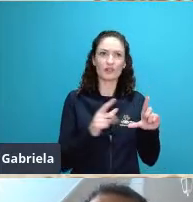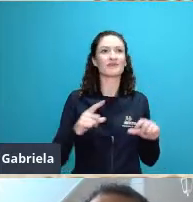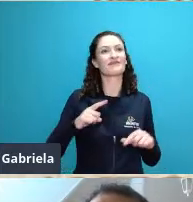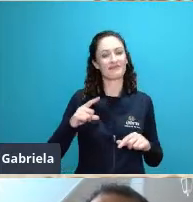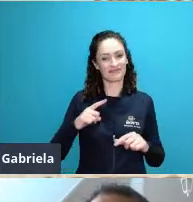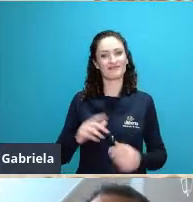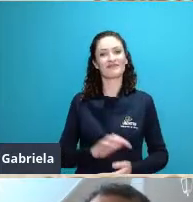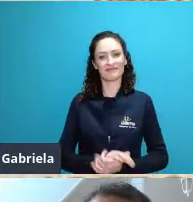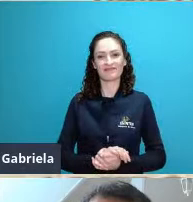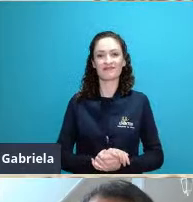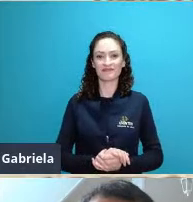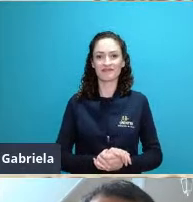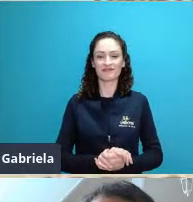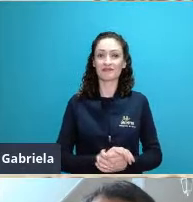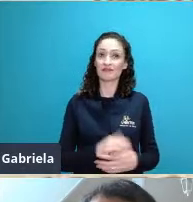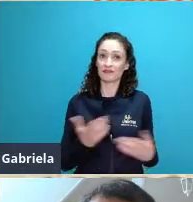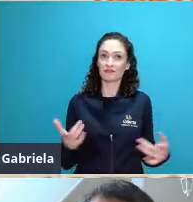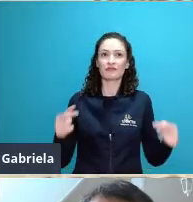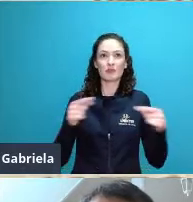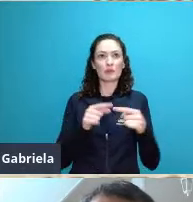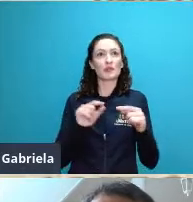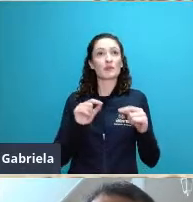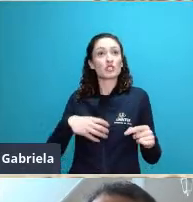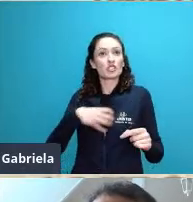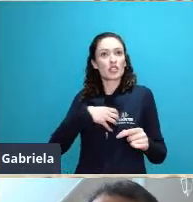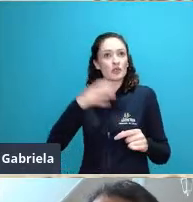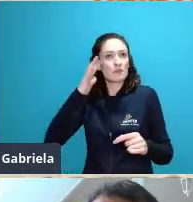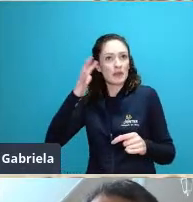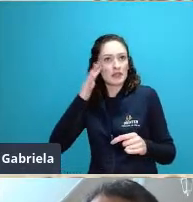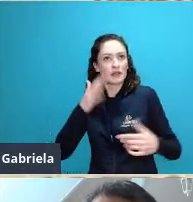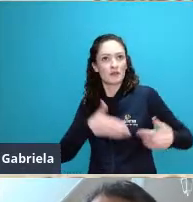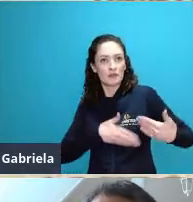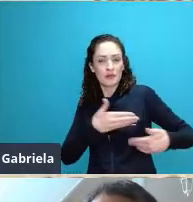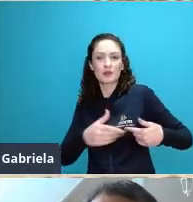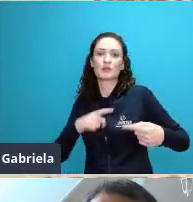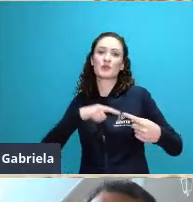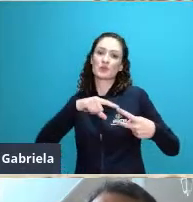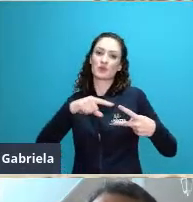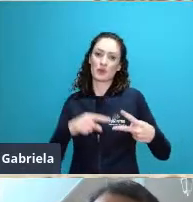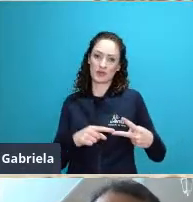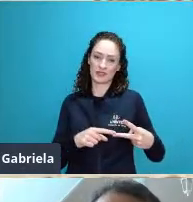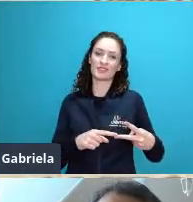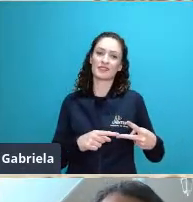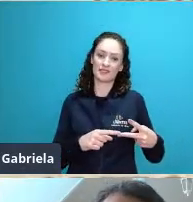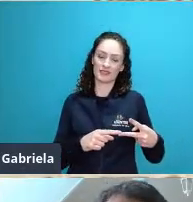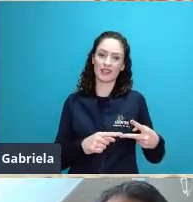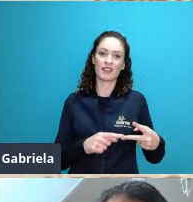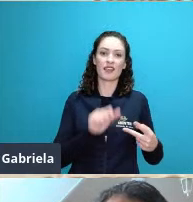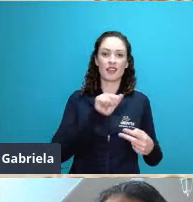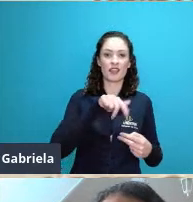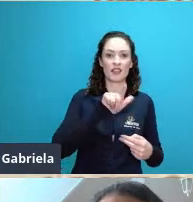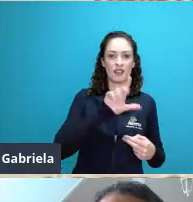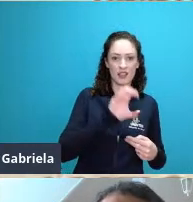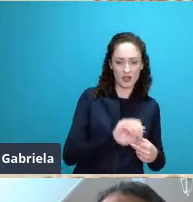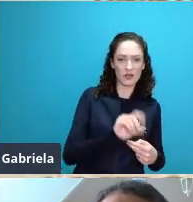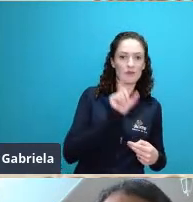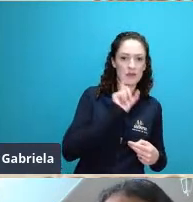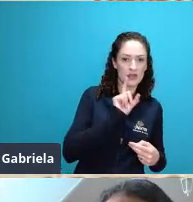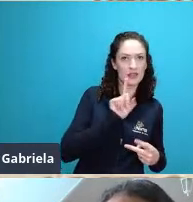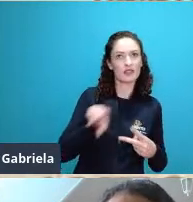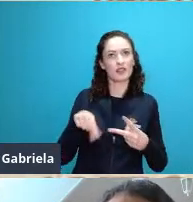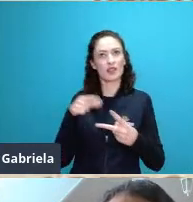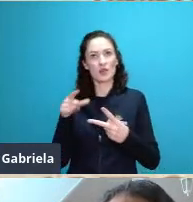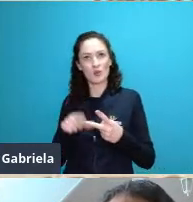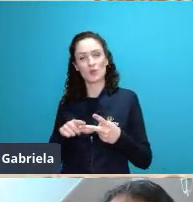duas correntes que influenciam os dois modos de pensamento que influenciaram a construção da geomorfologia no país então